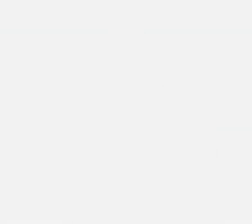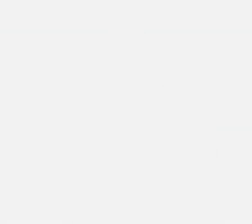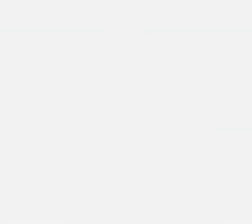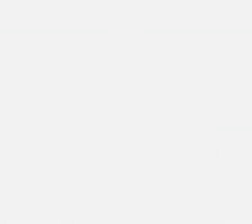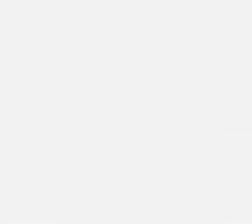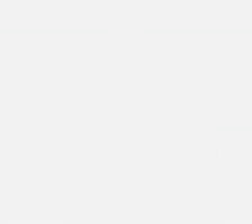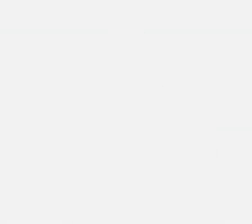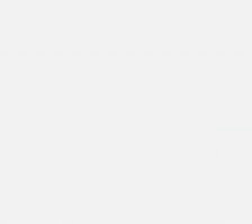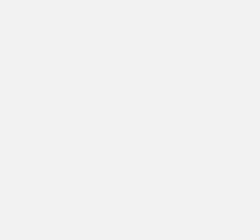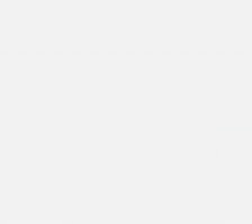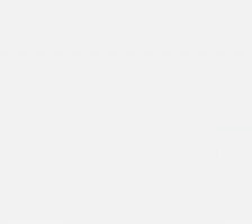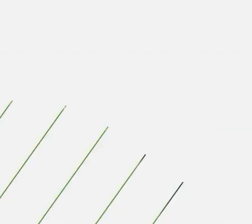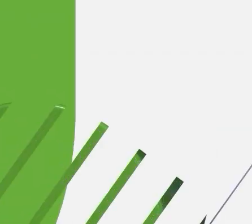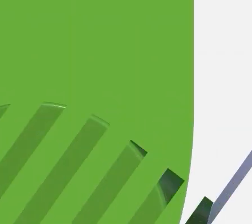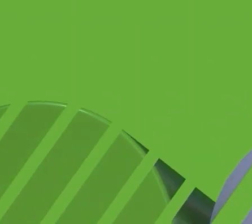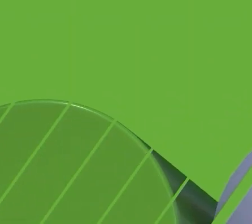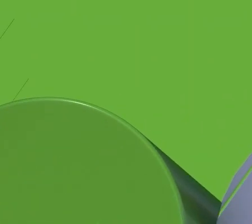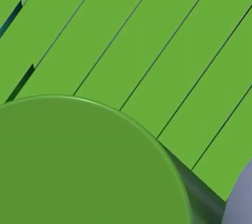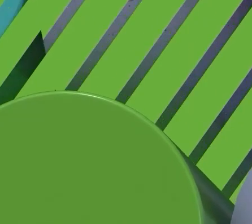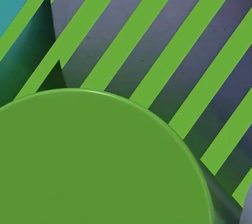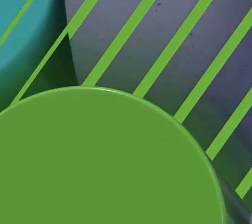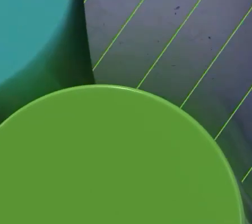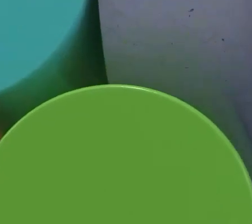tchau. Tchau, tchau.